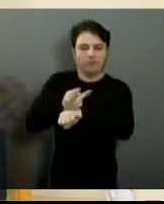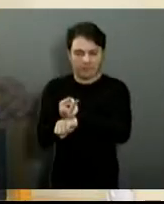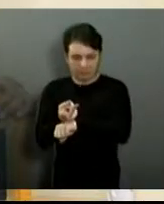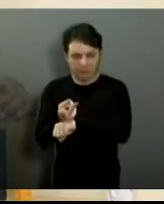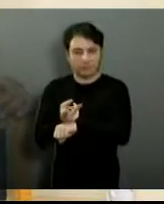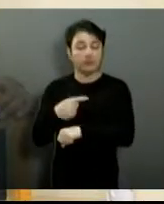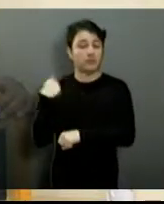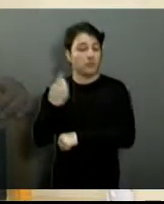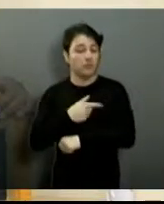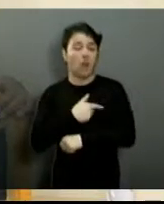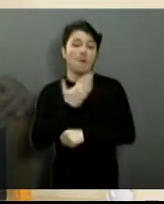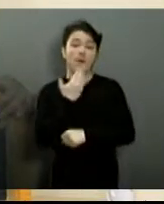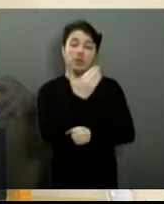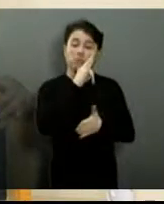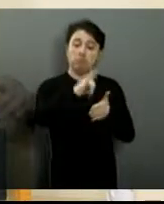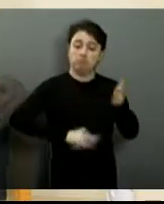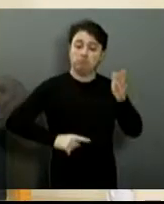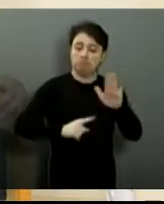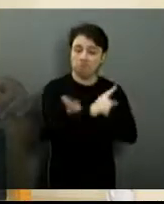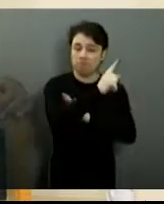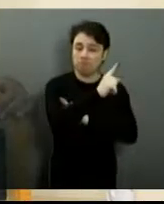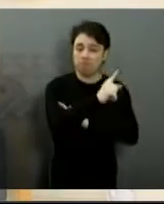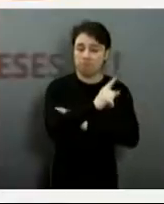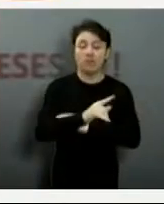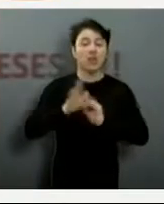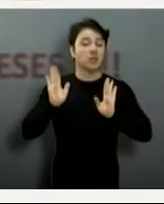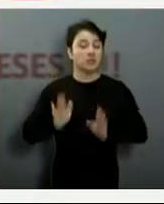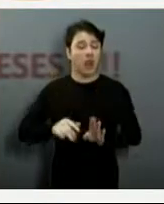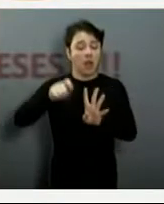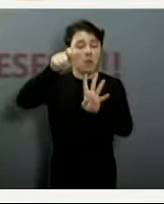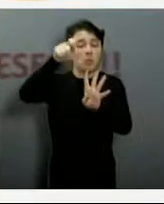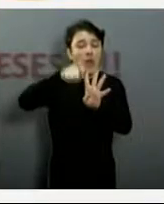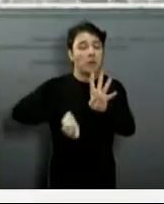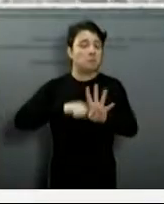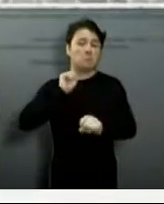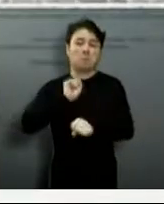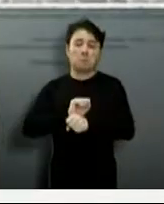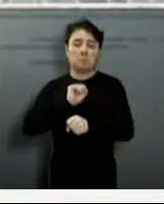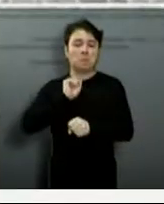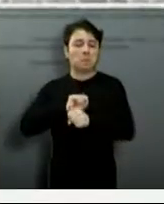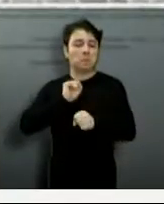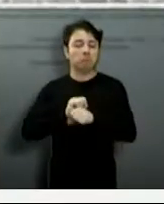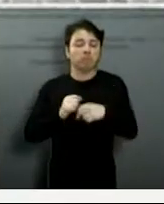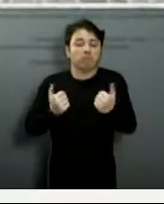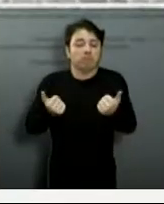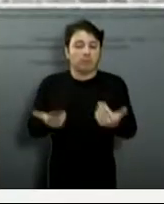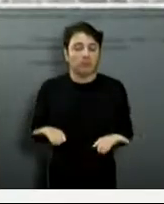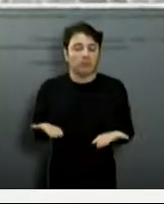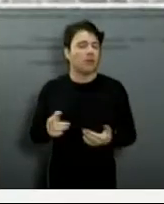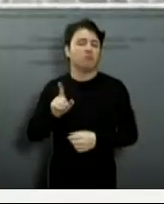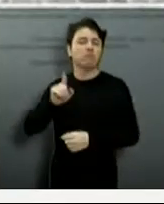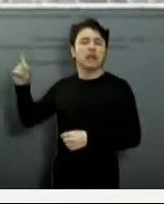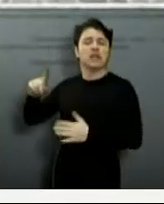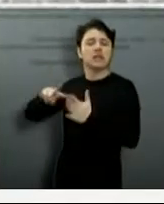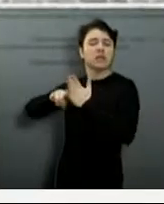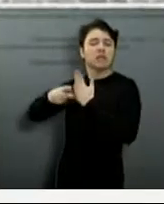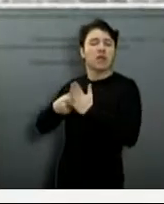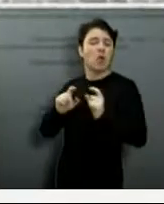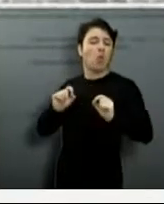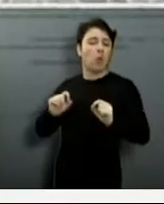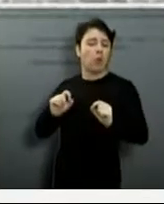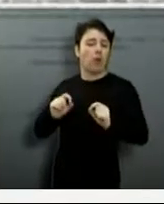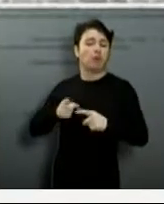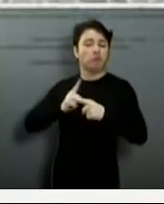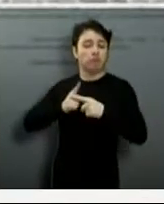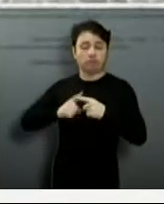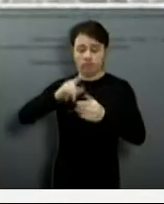slide, por favor. Quatro meses. E o outro? A cereja do bolo. A